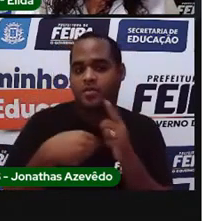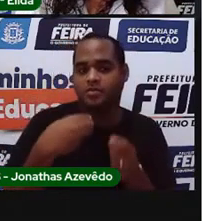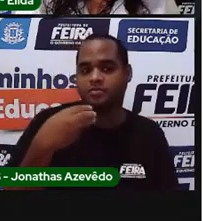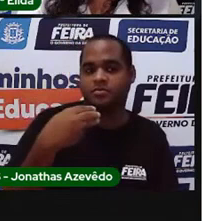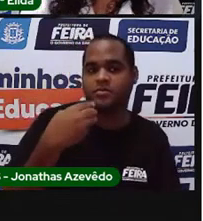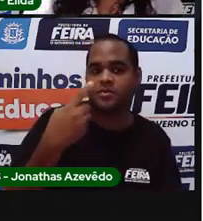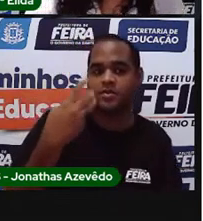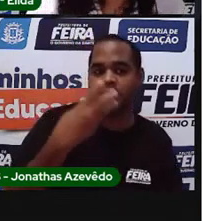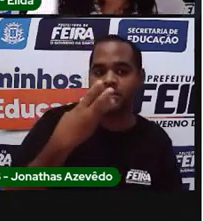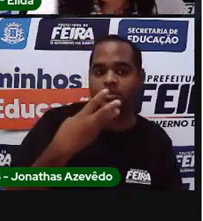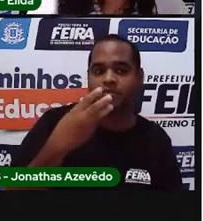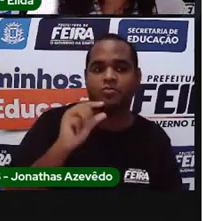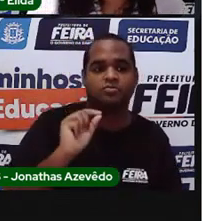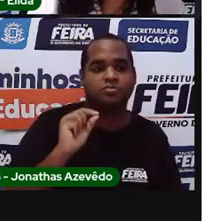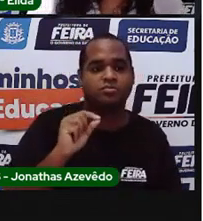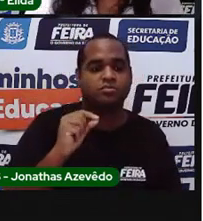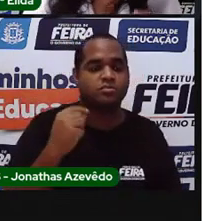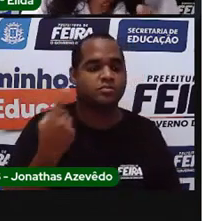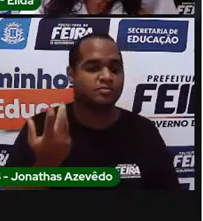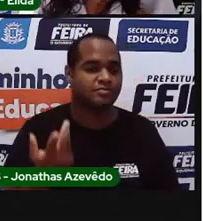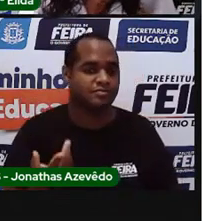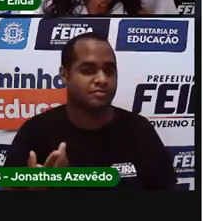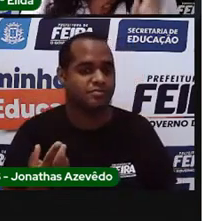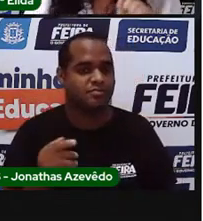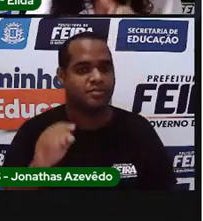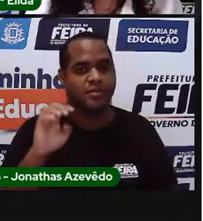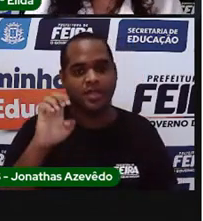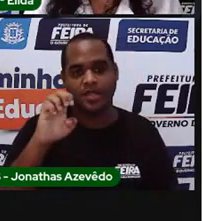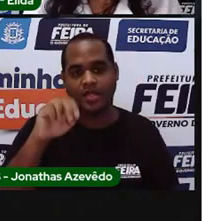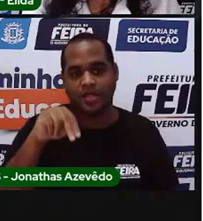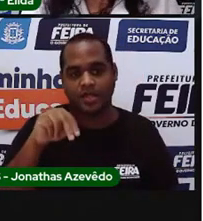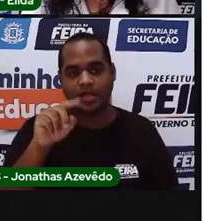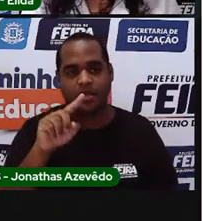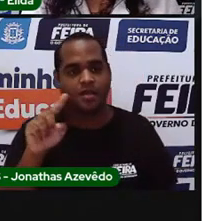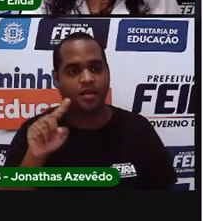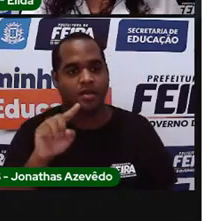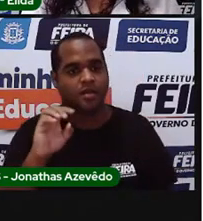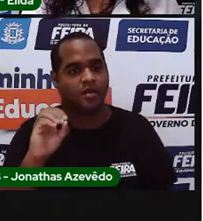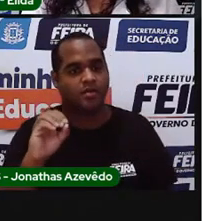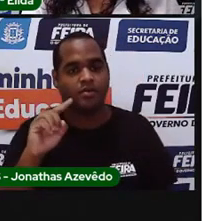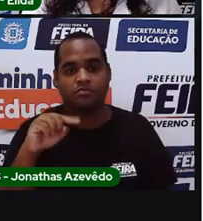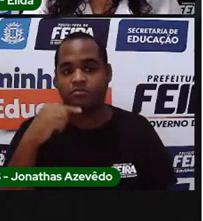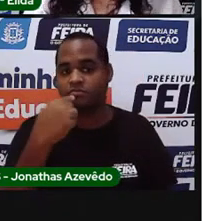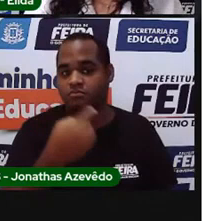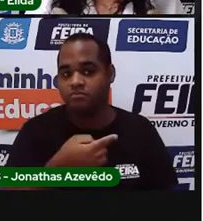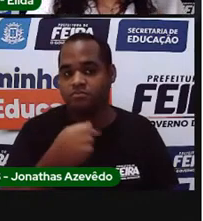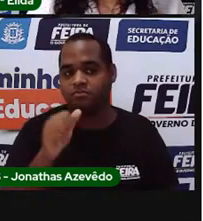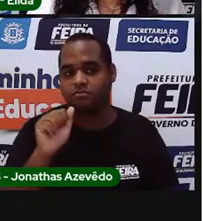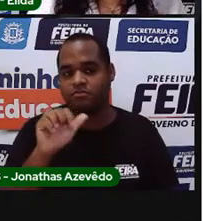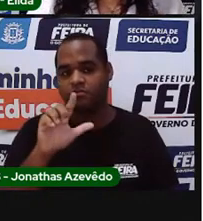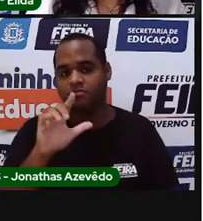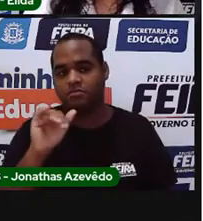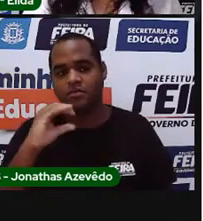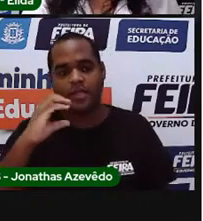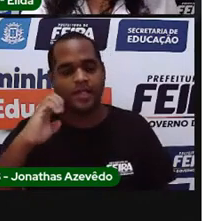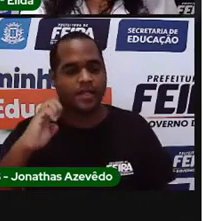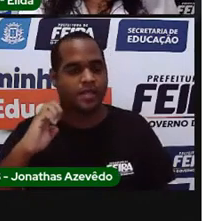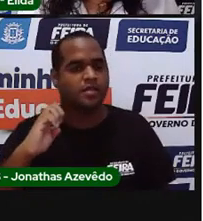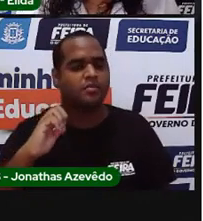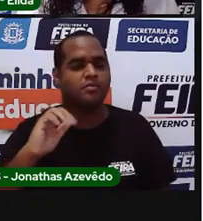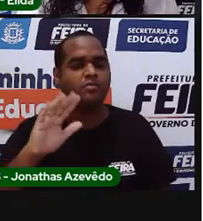terceiro? Quem vem? Enzo está depois de Alice. Qual é